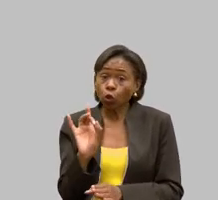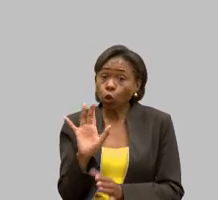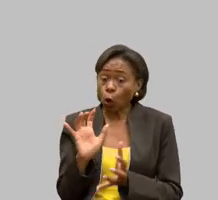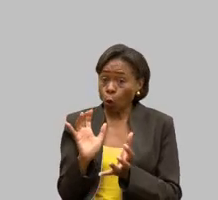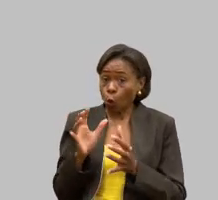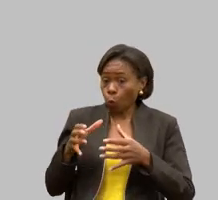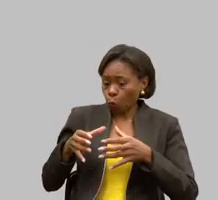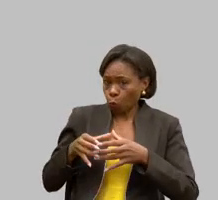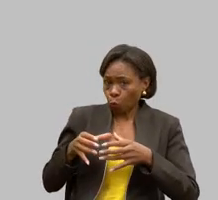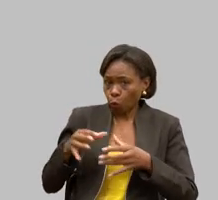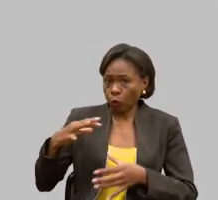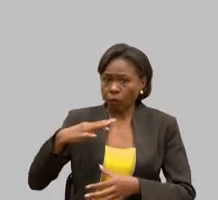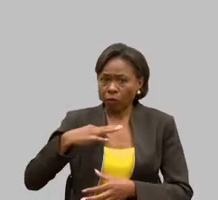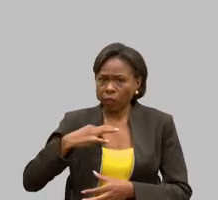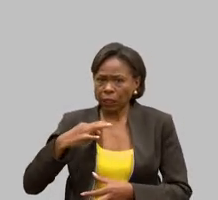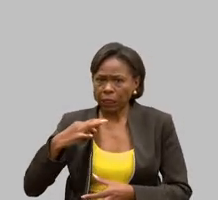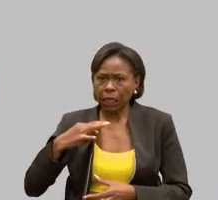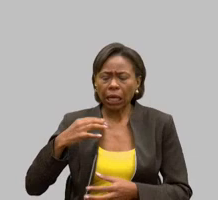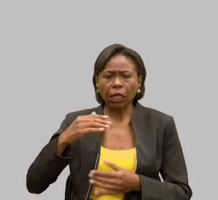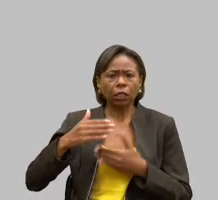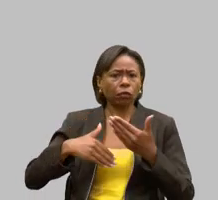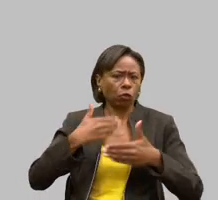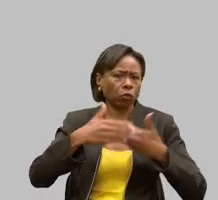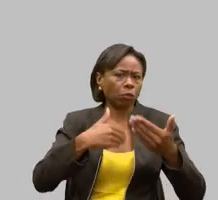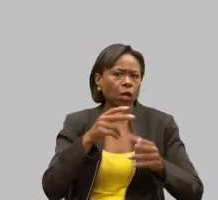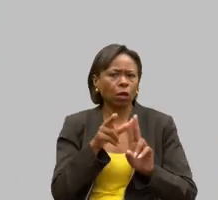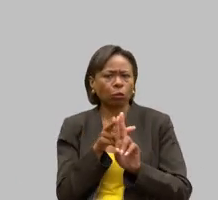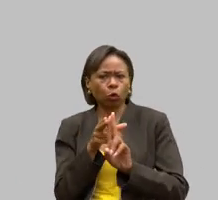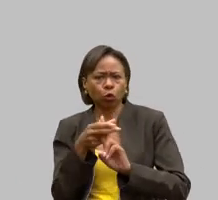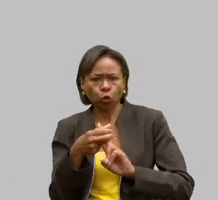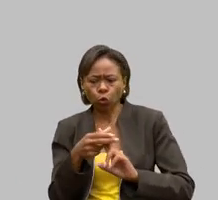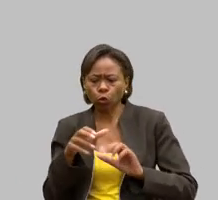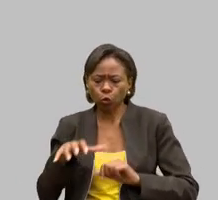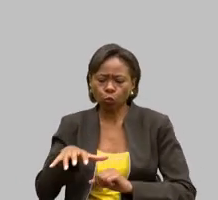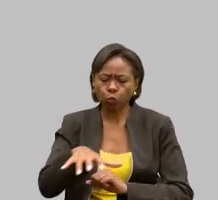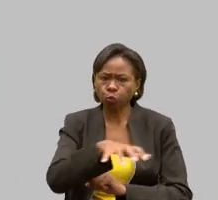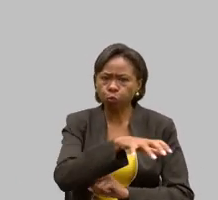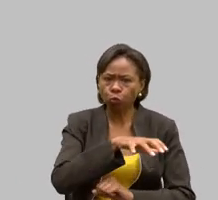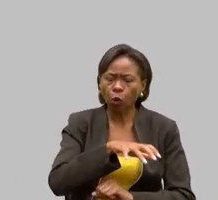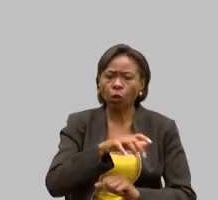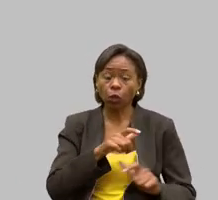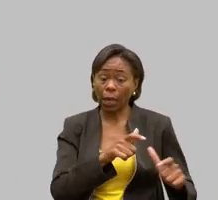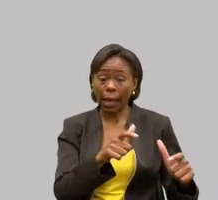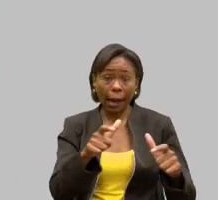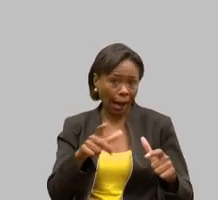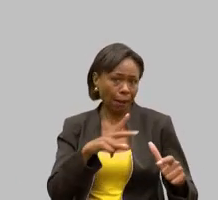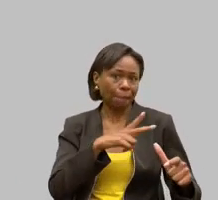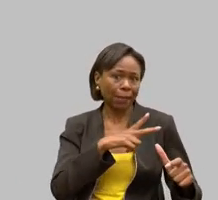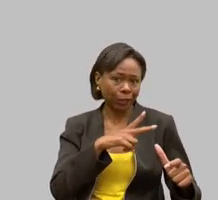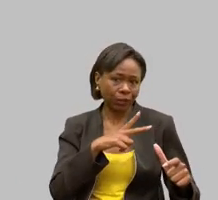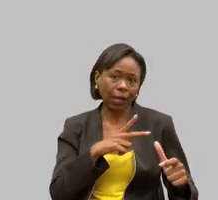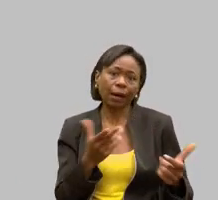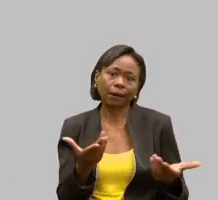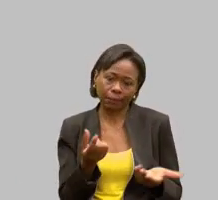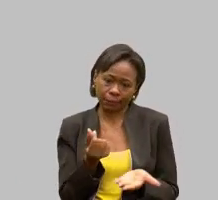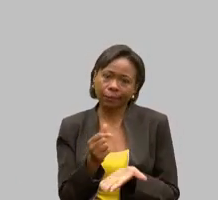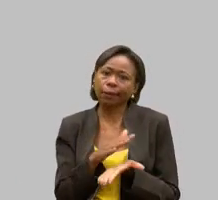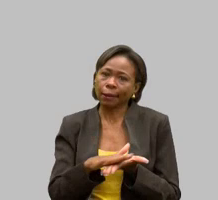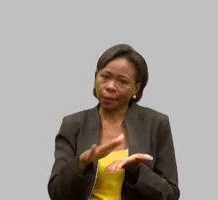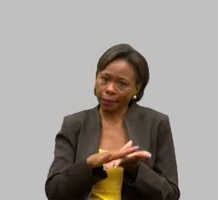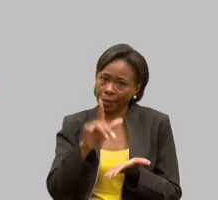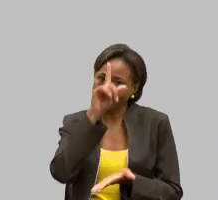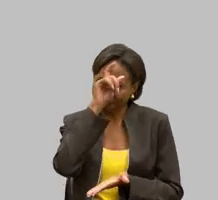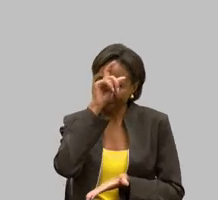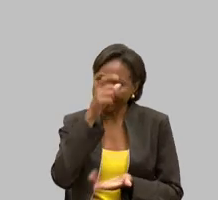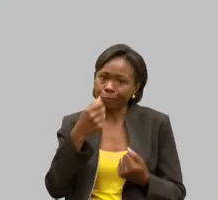evoluindo pelo SUS, pela ala particular, porque o hospital hoje se gasta muito, então tem que ter dinheiro, senão não toca o hospital.